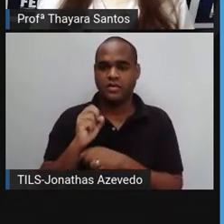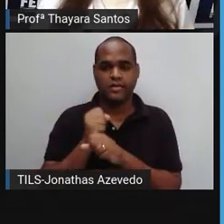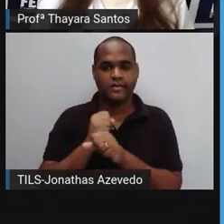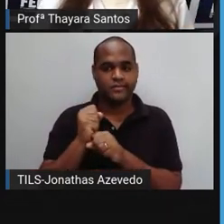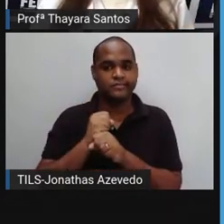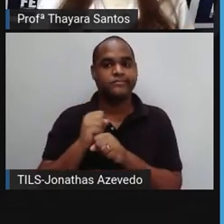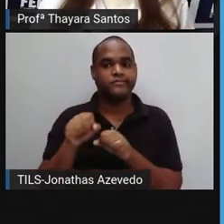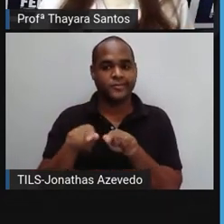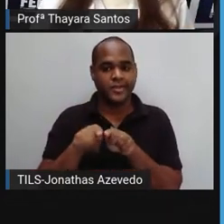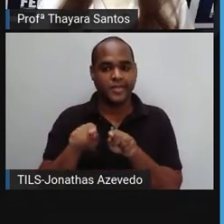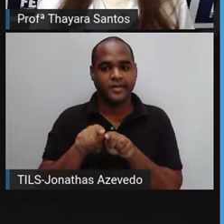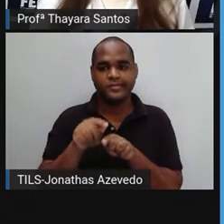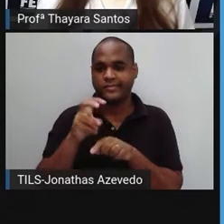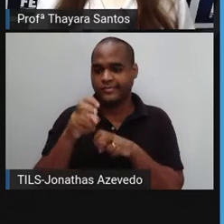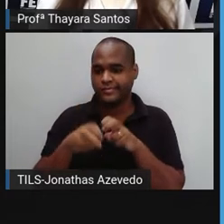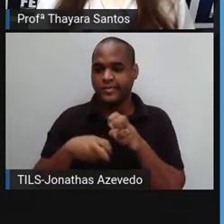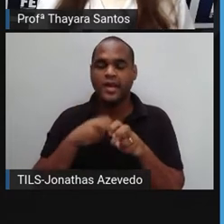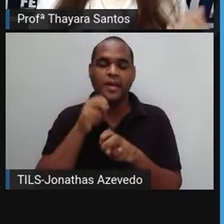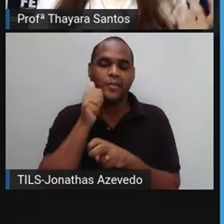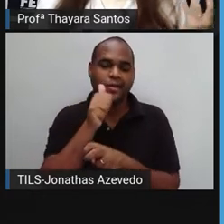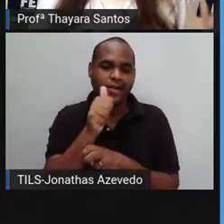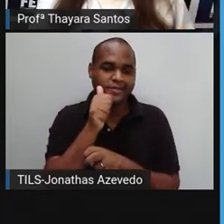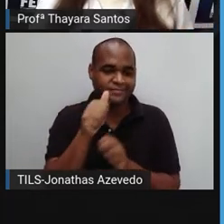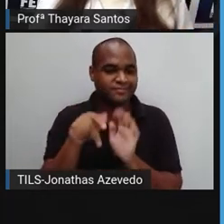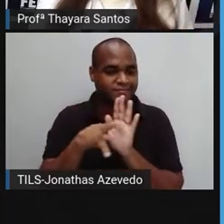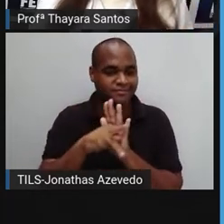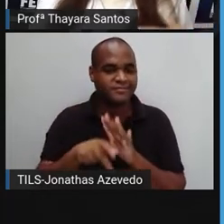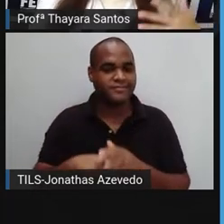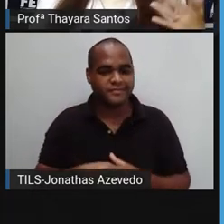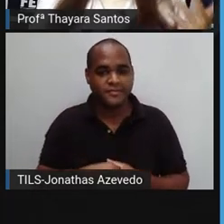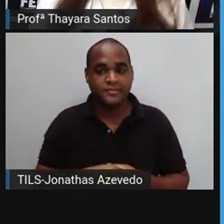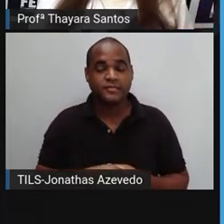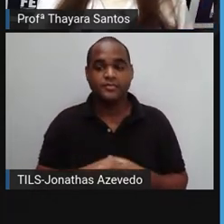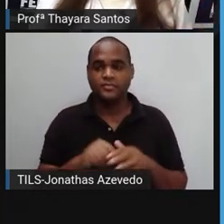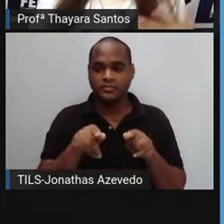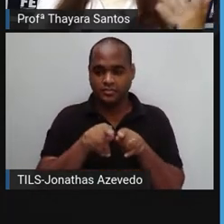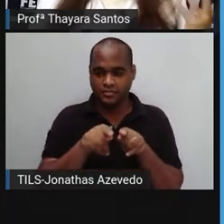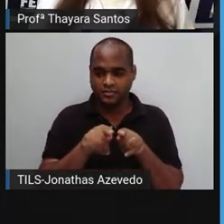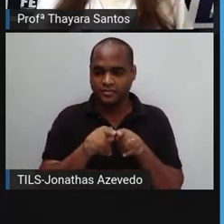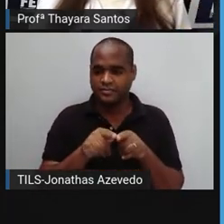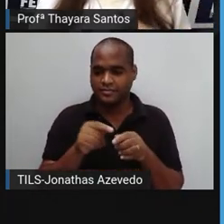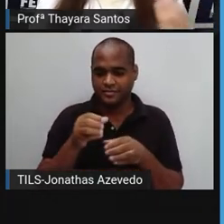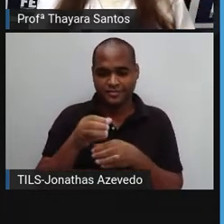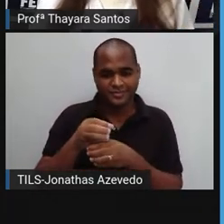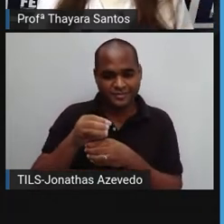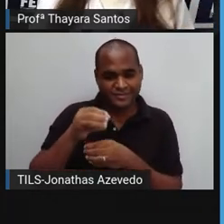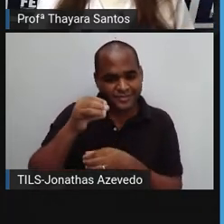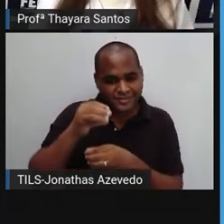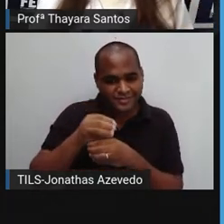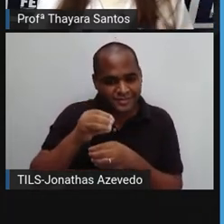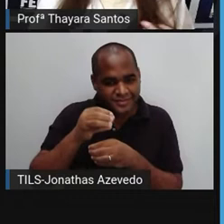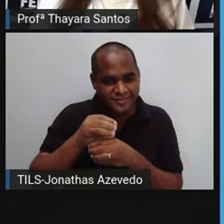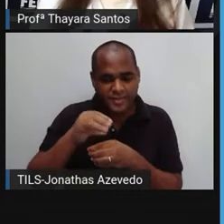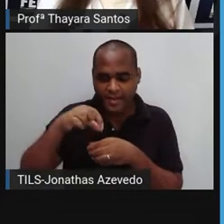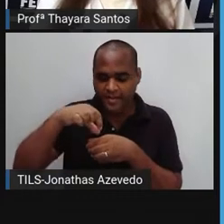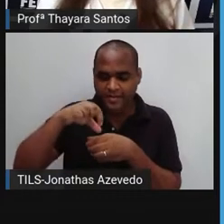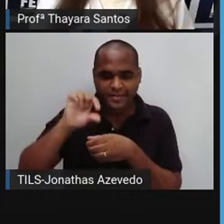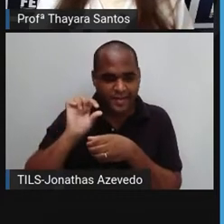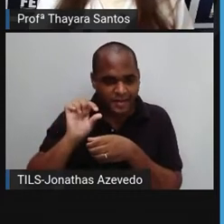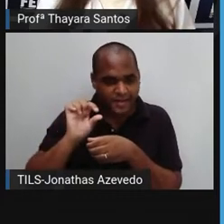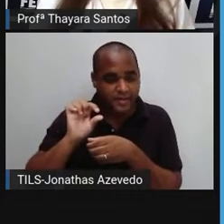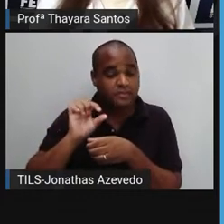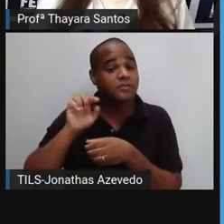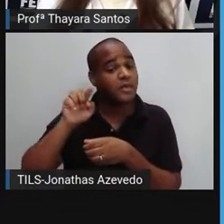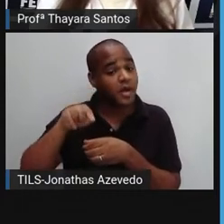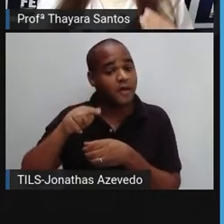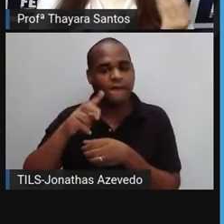absorventes descartáveis. A lata de alumínio, lá que a utiliza ali o refrigerante, que a gente consome o refrigerante. As